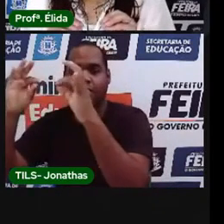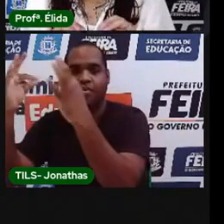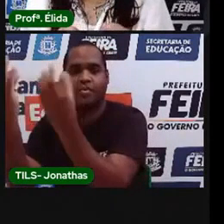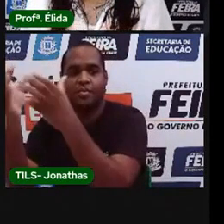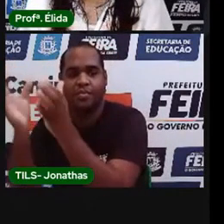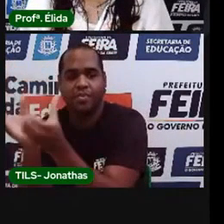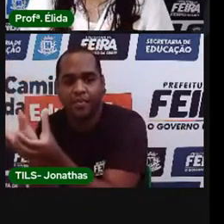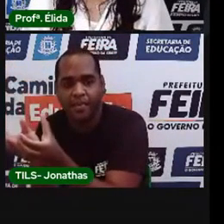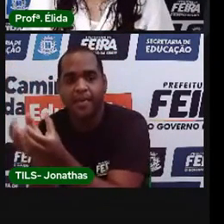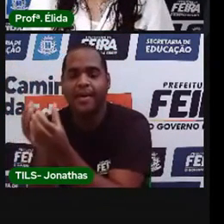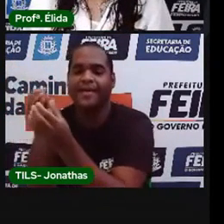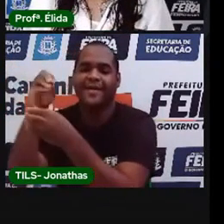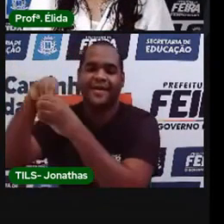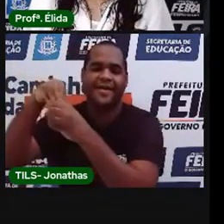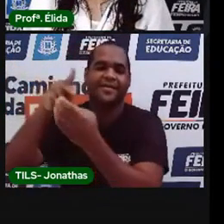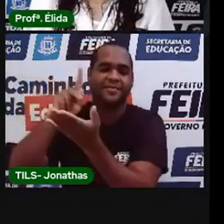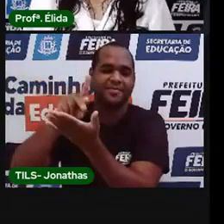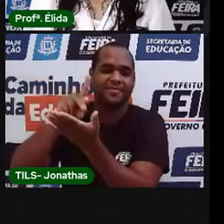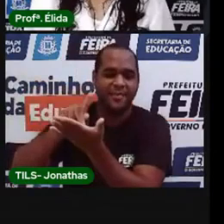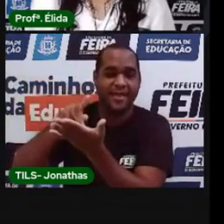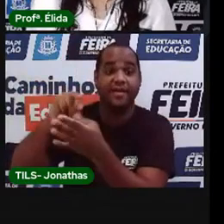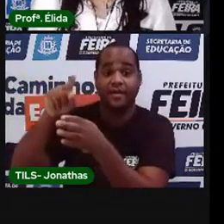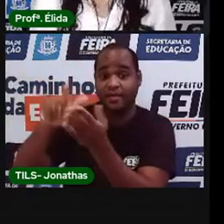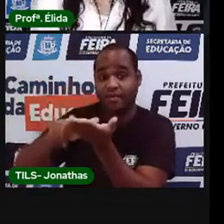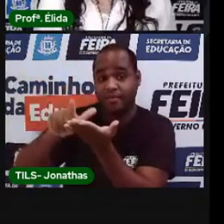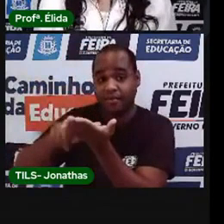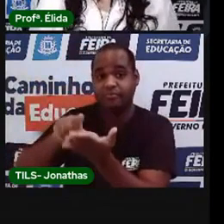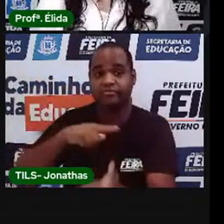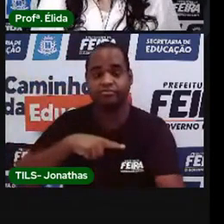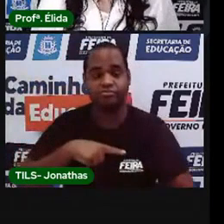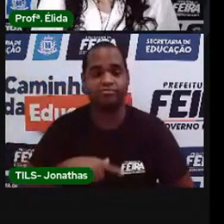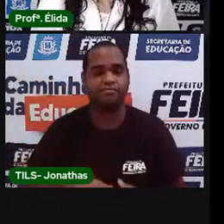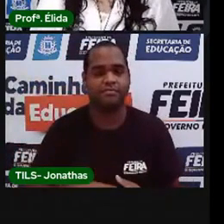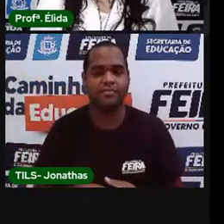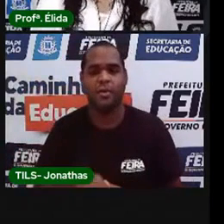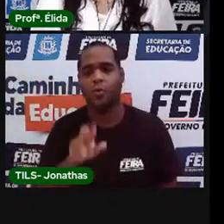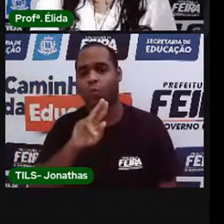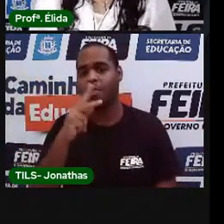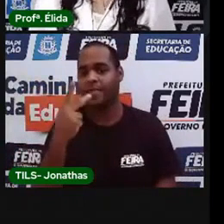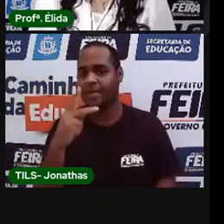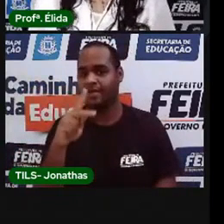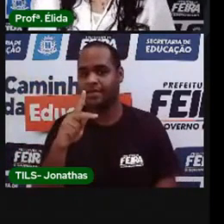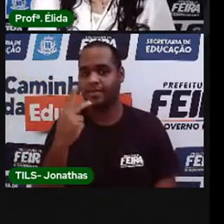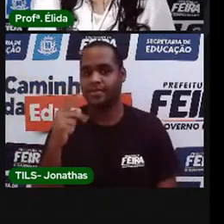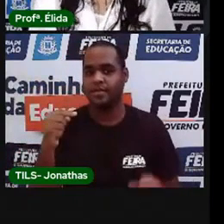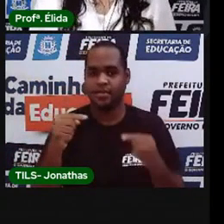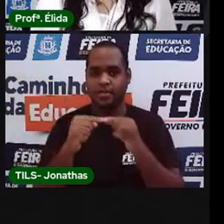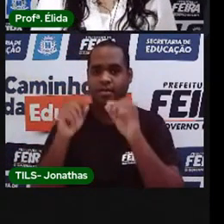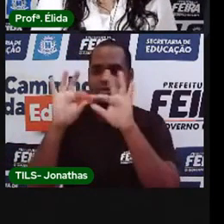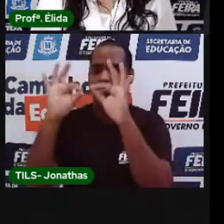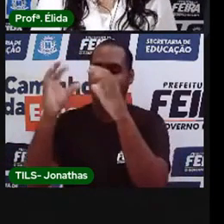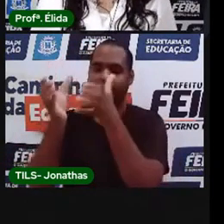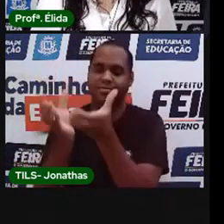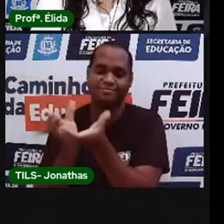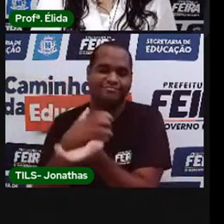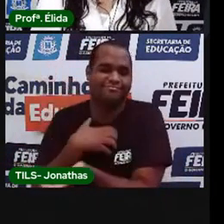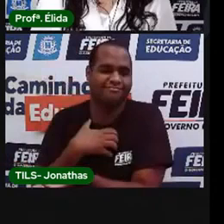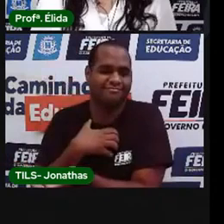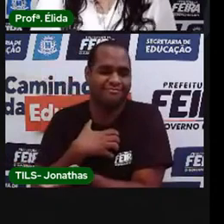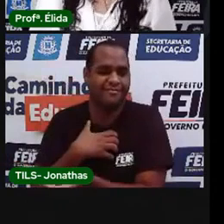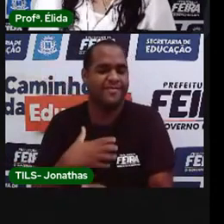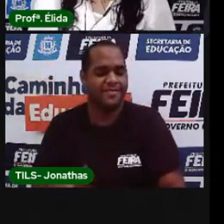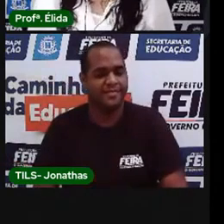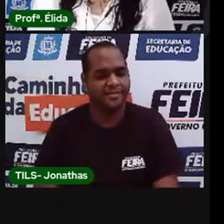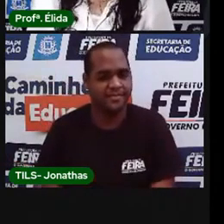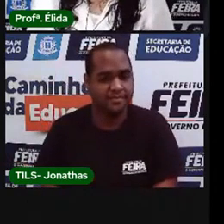papéis dentro. Certo? E o nome dessa atividade é potinho dos sentimentos.